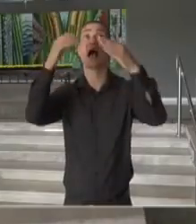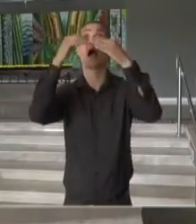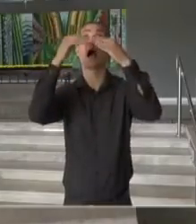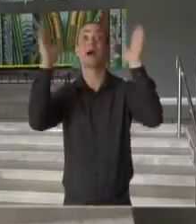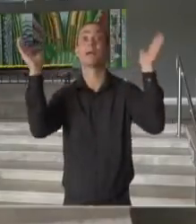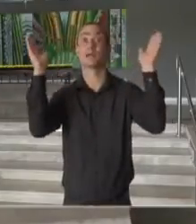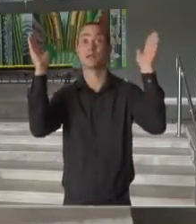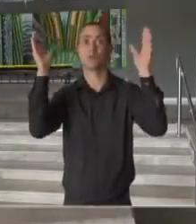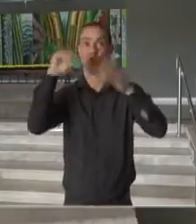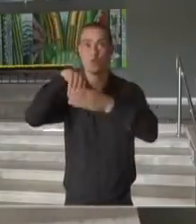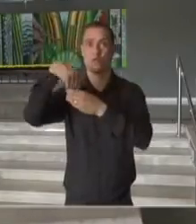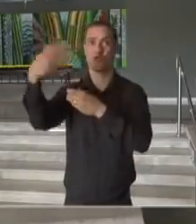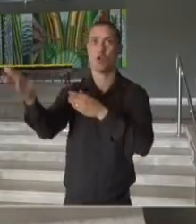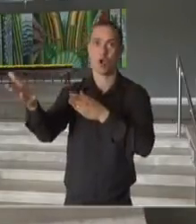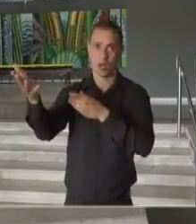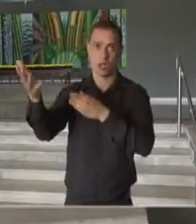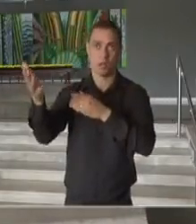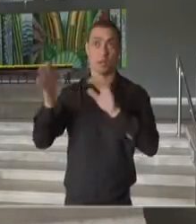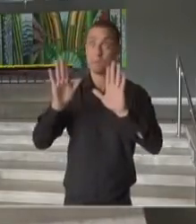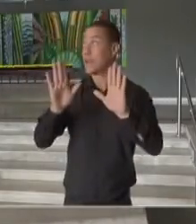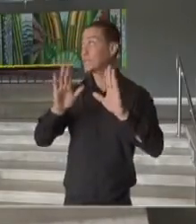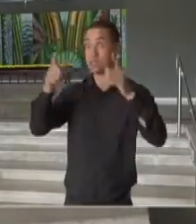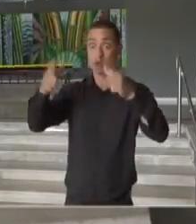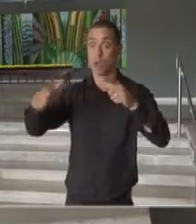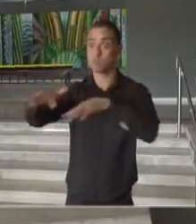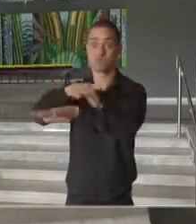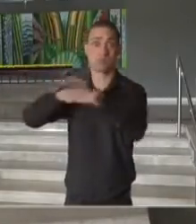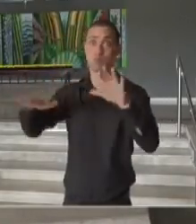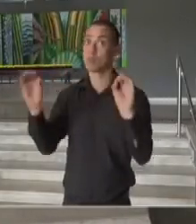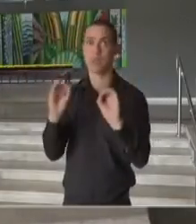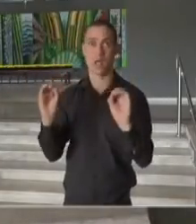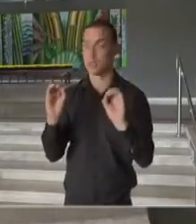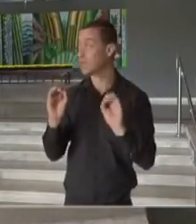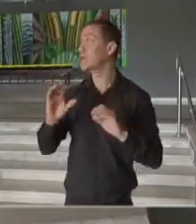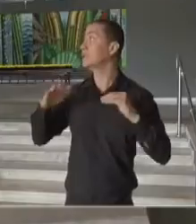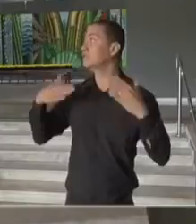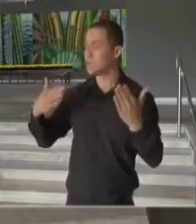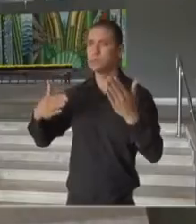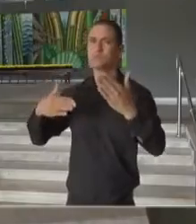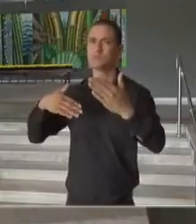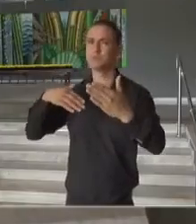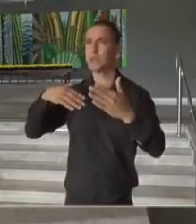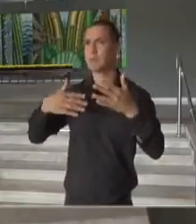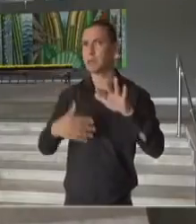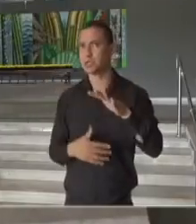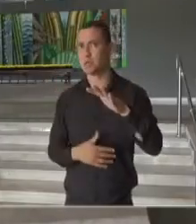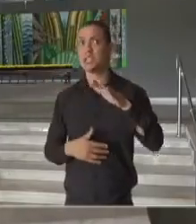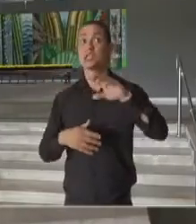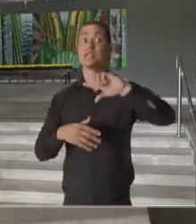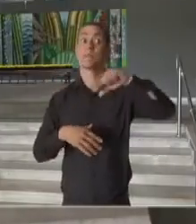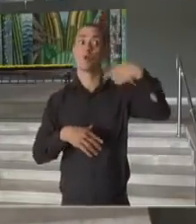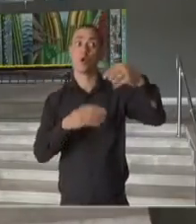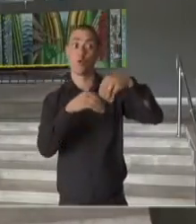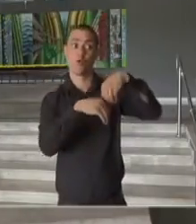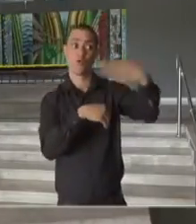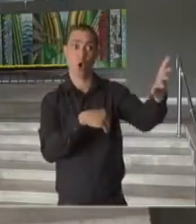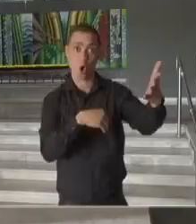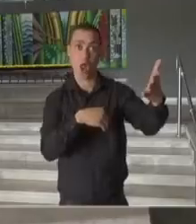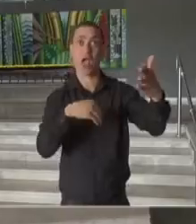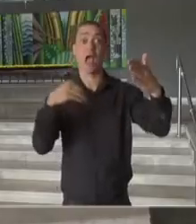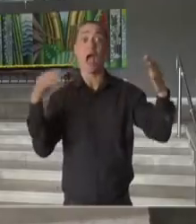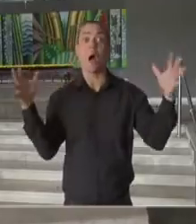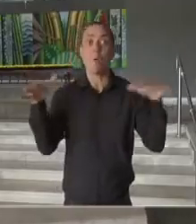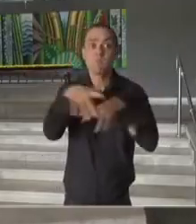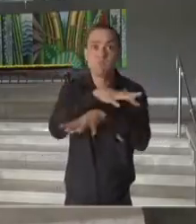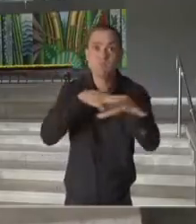externos, sem aglomeração. Quando então passaremos para ambientes externos com aglomeração